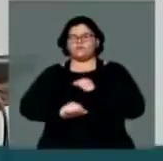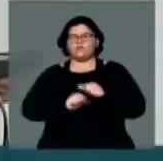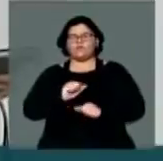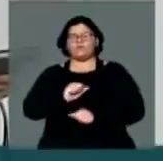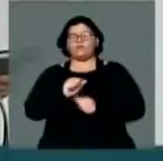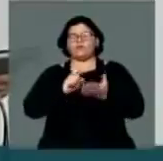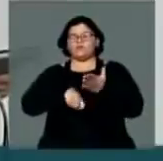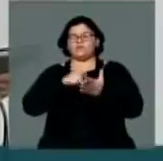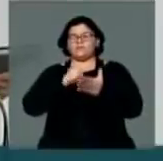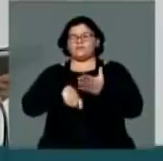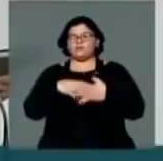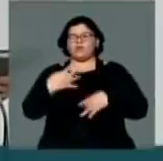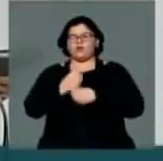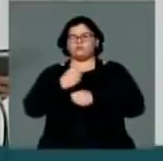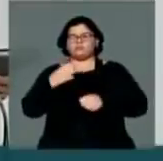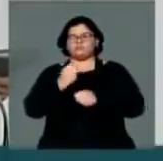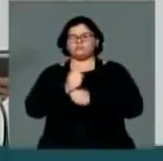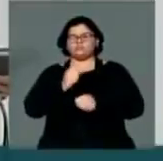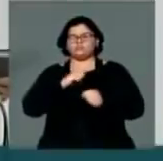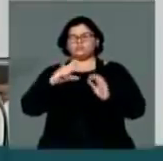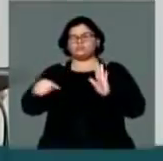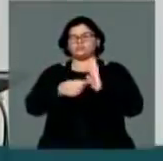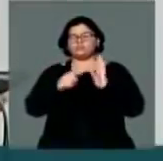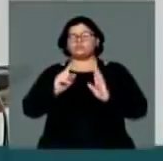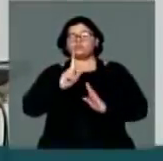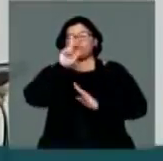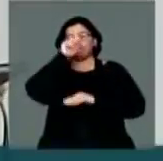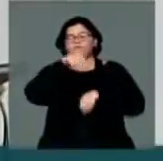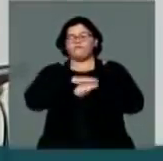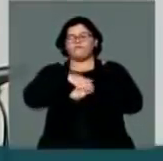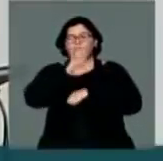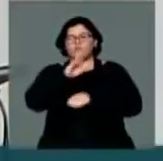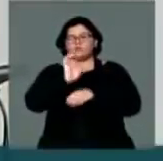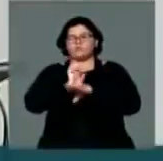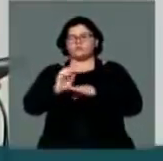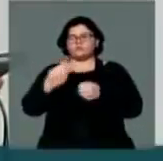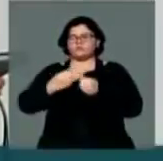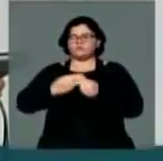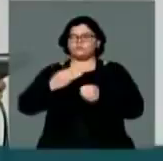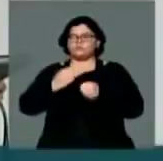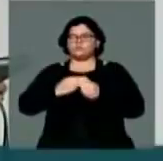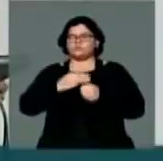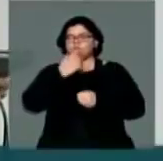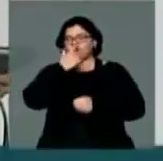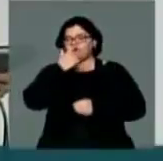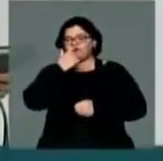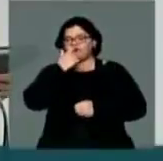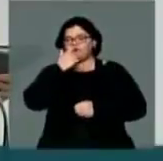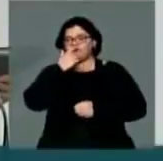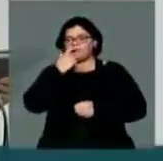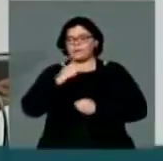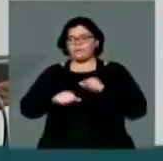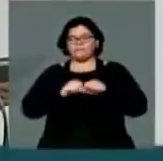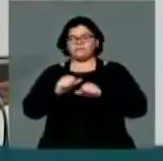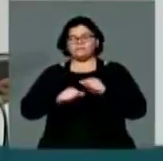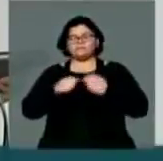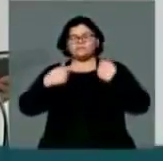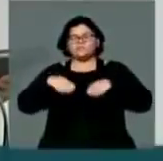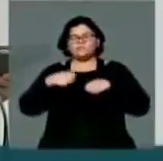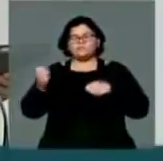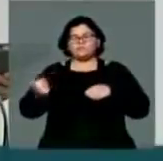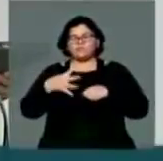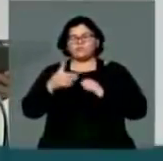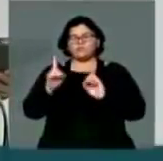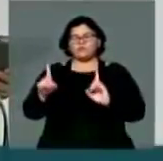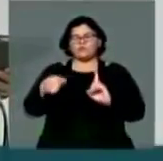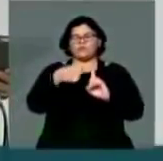de fortalecer e assegurar maior autonomia aos estados e municípios. Esta reforma precisa ter novas diretrizes,